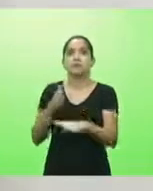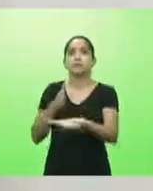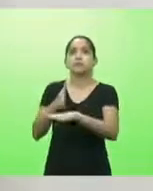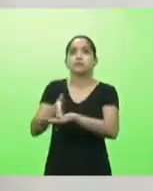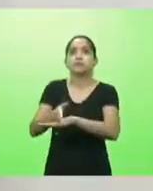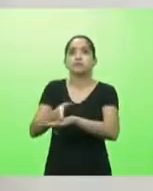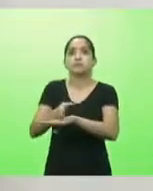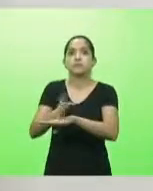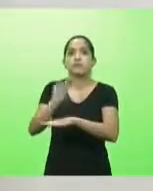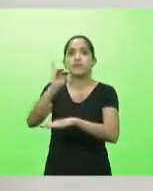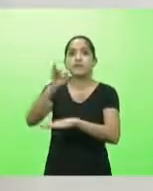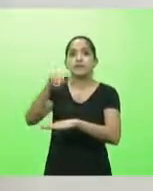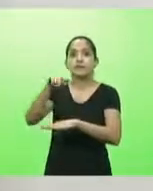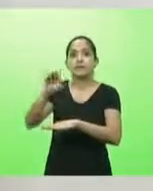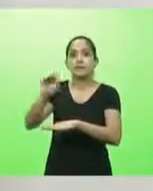Inmetro.